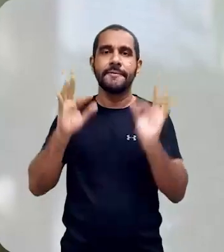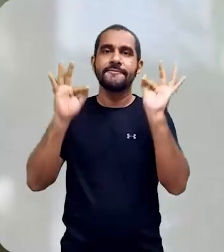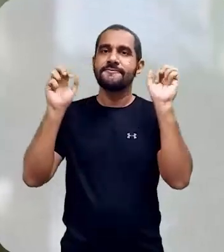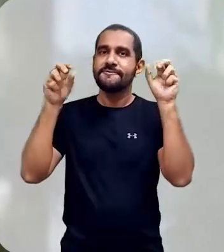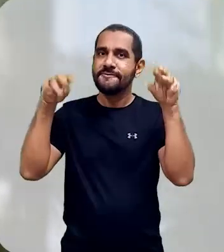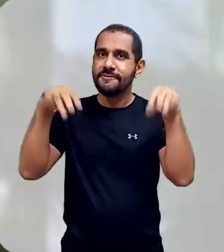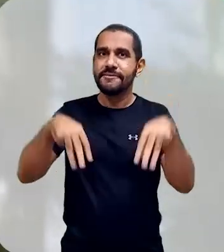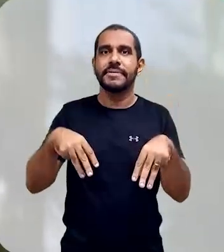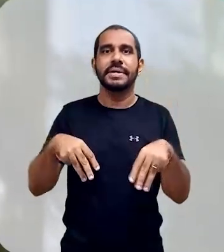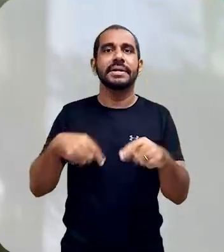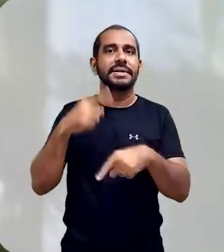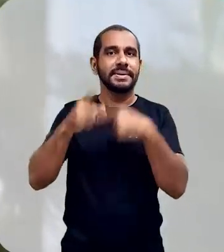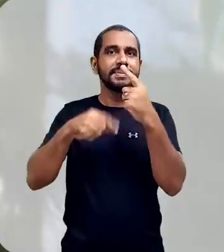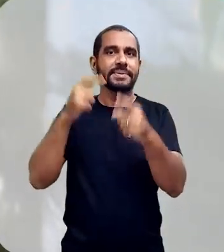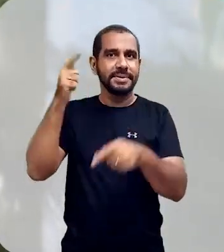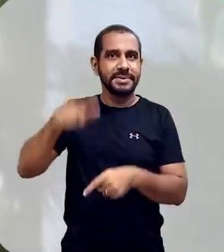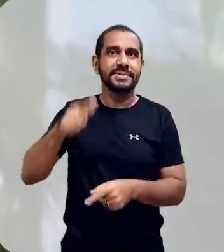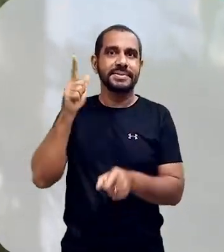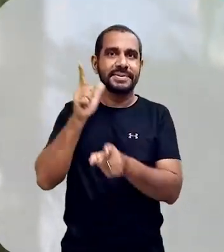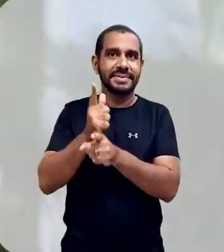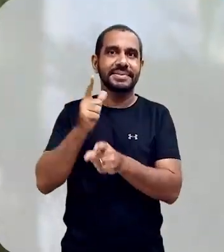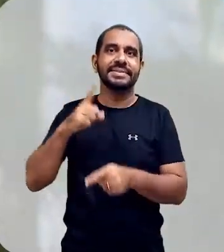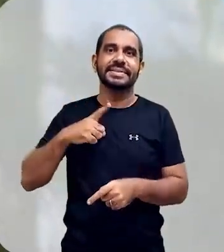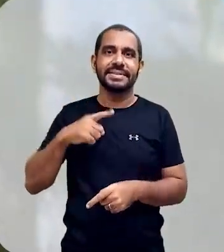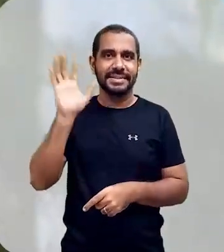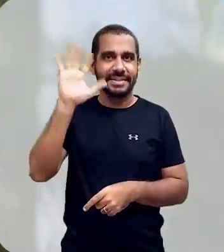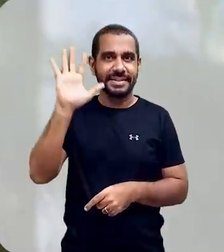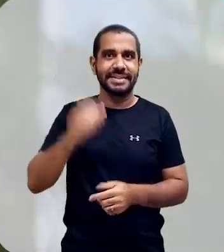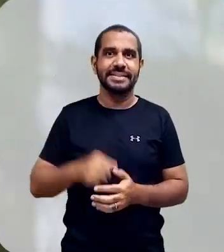detalhes. E é isso, fico por aqui. Até a próxima. Tchau, tchau!